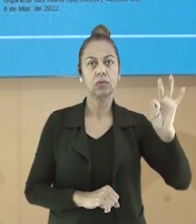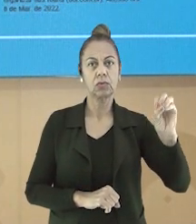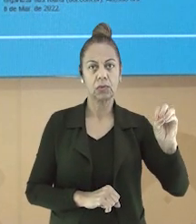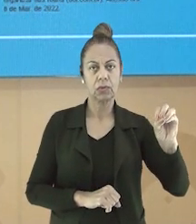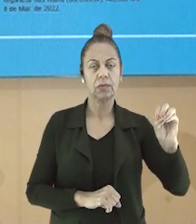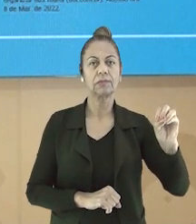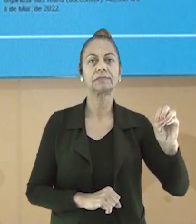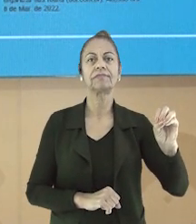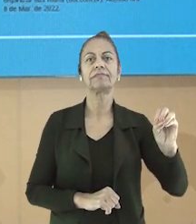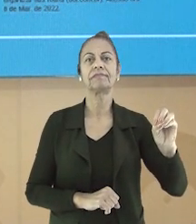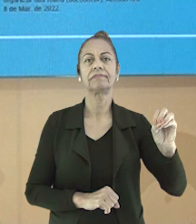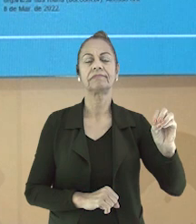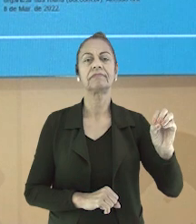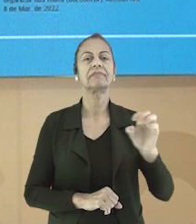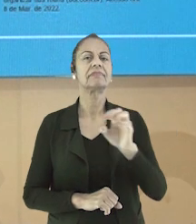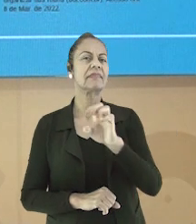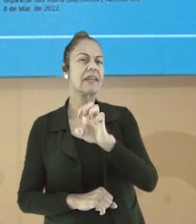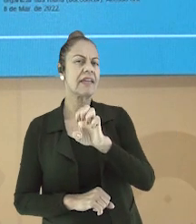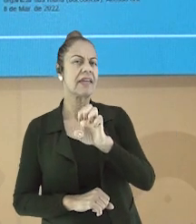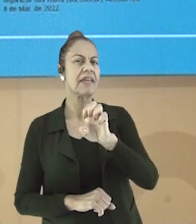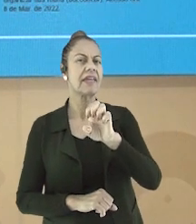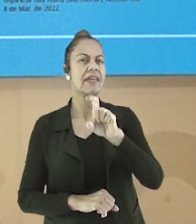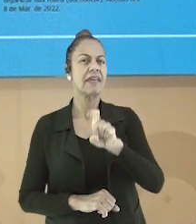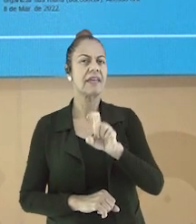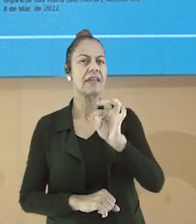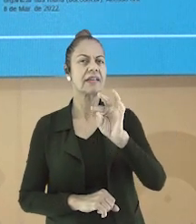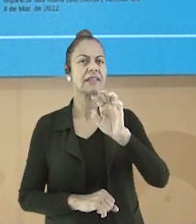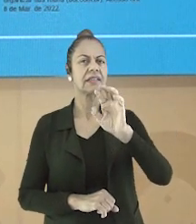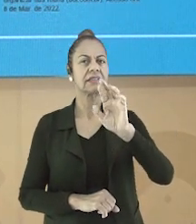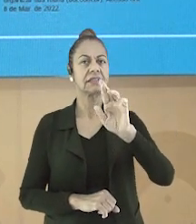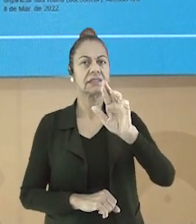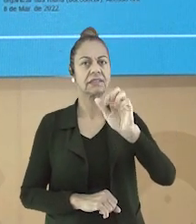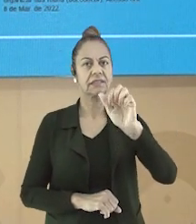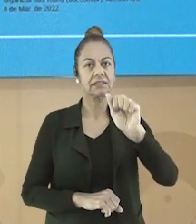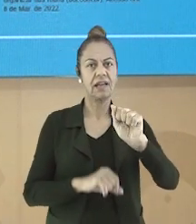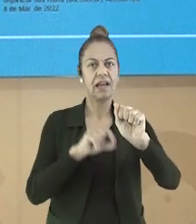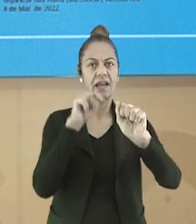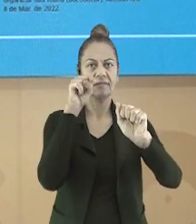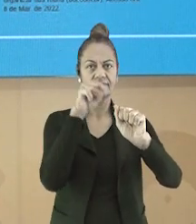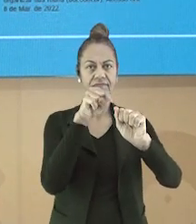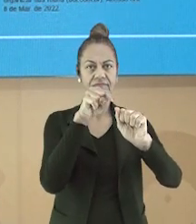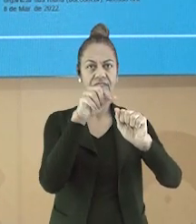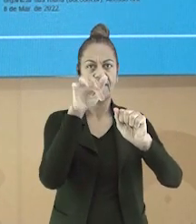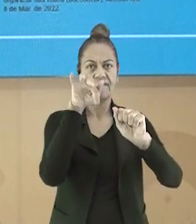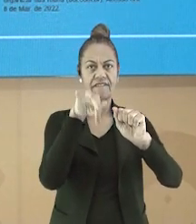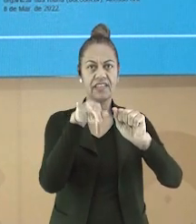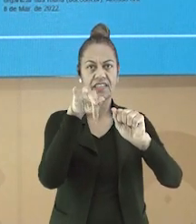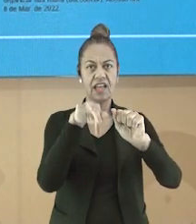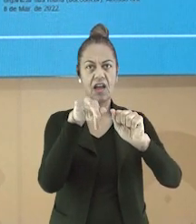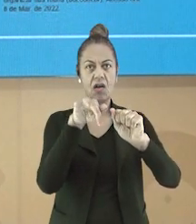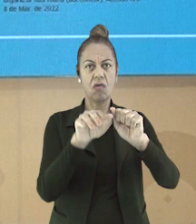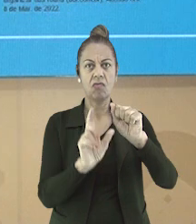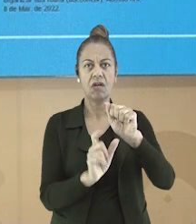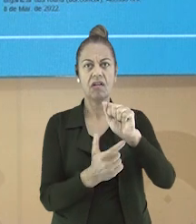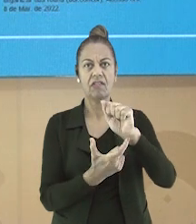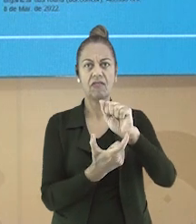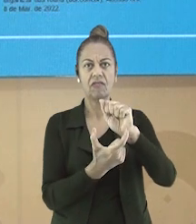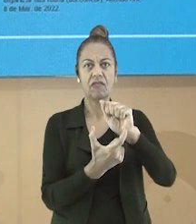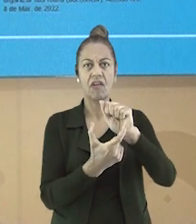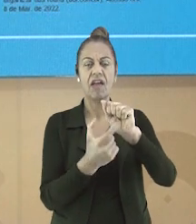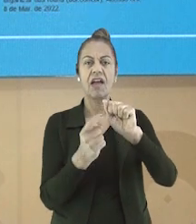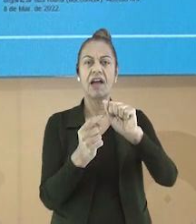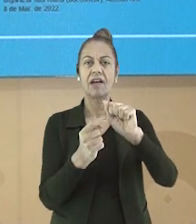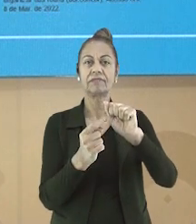escolar, auto, aprendizagem. Na palavra extraescolar, o